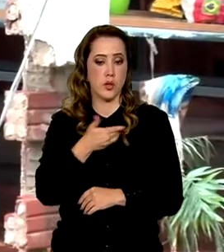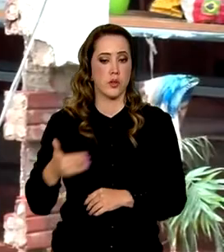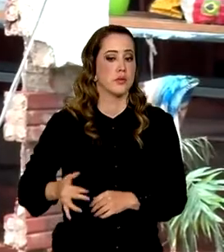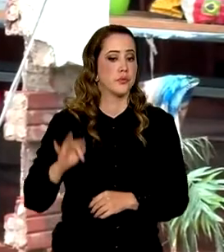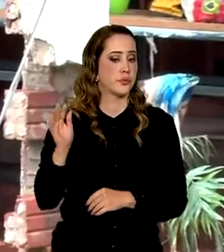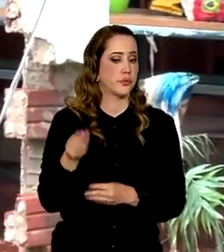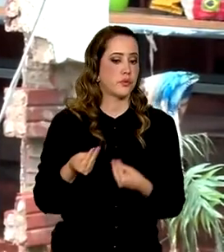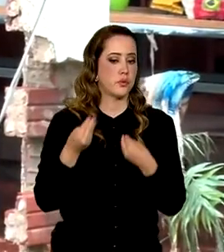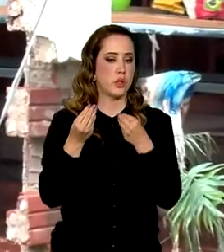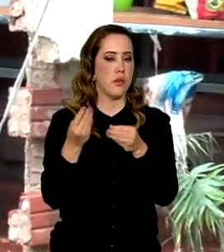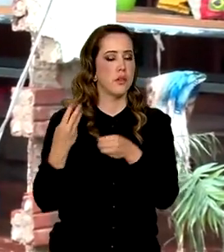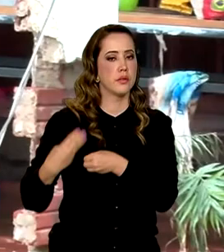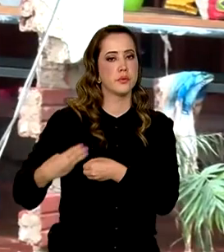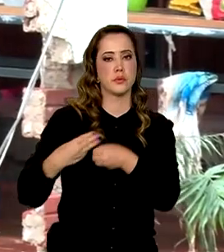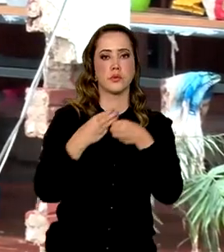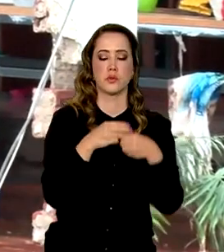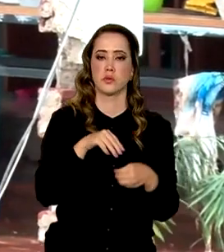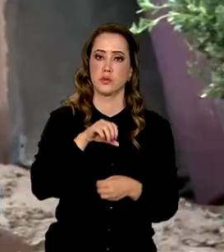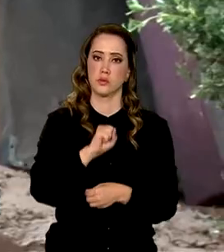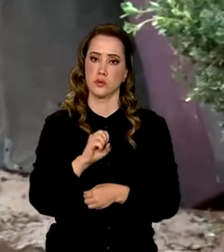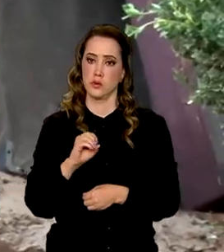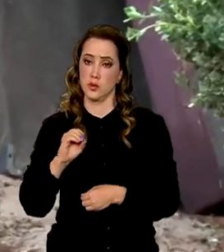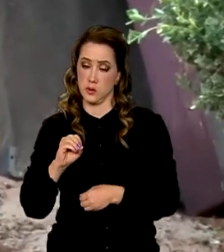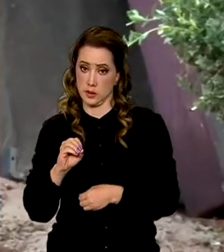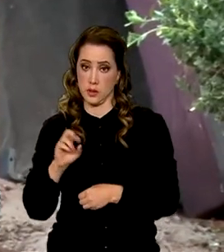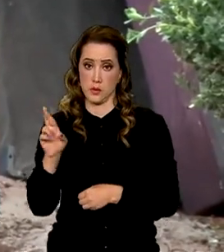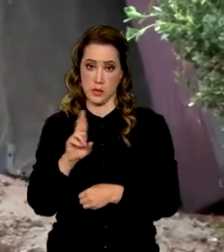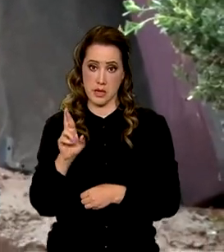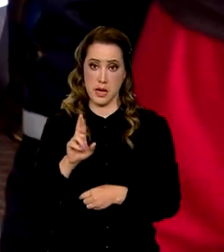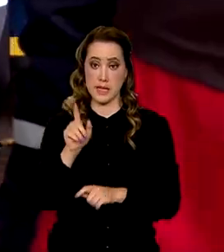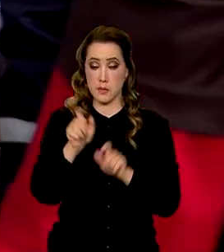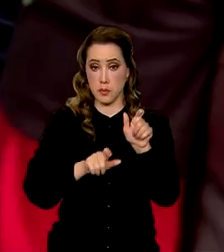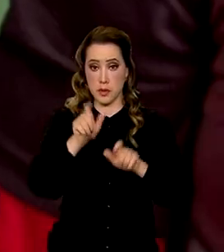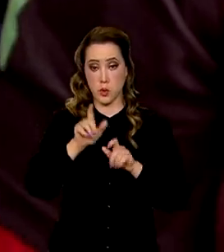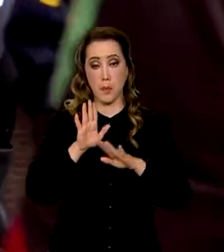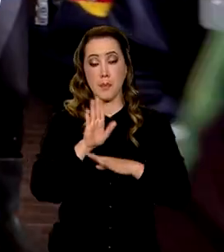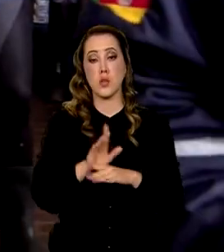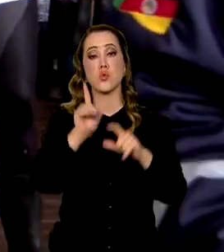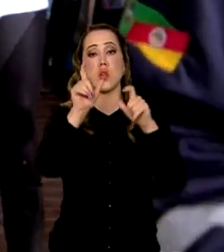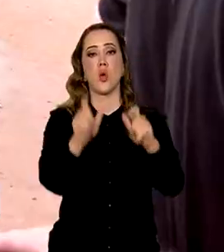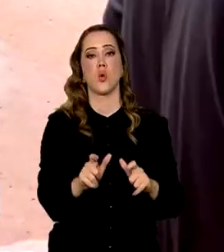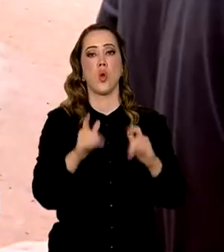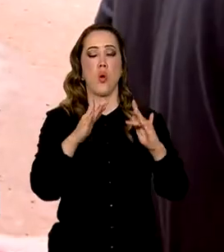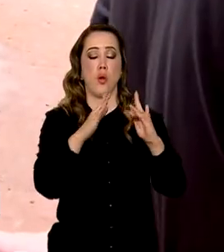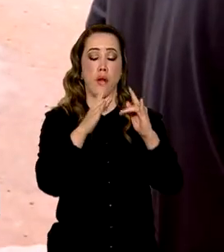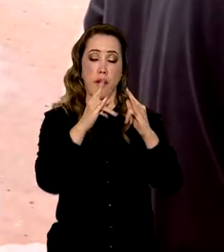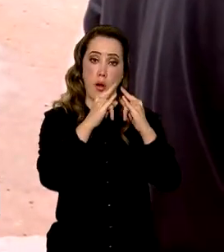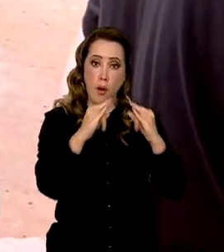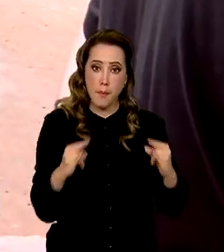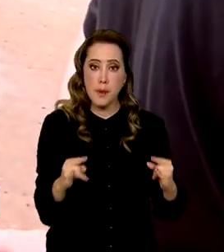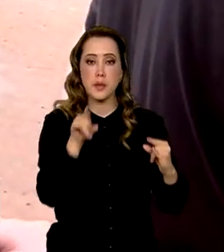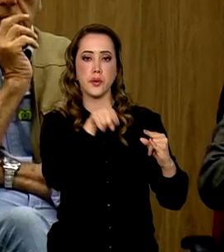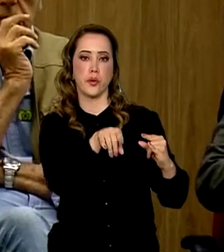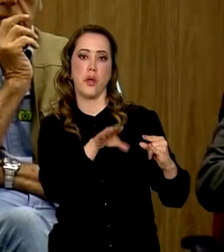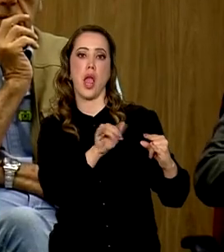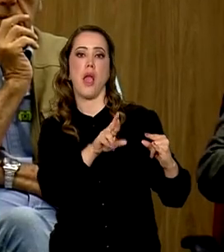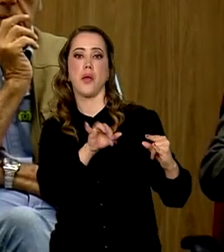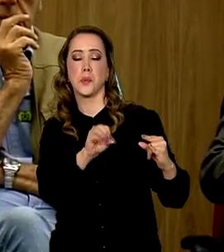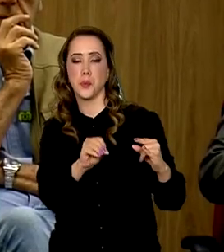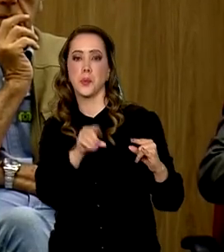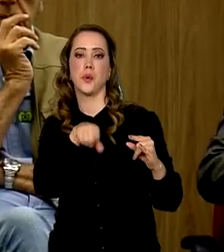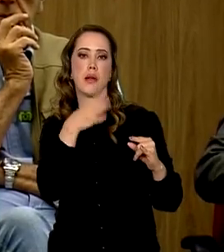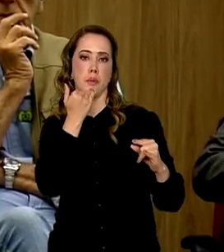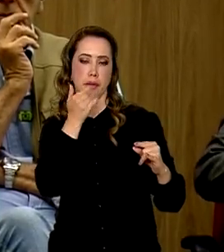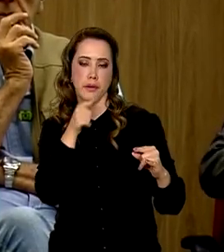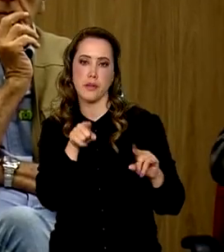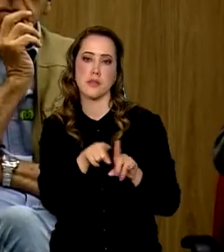repassar aos municípios 800 reais por pessoa para ajudar em abrigos, alimentação e produtos de higiene. Nós temos